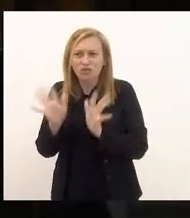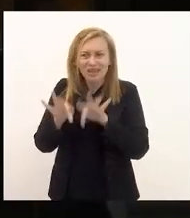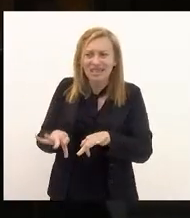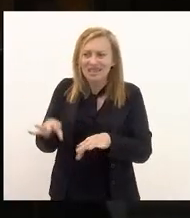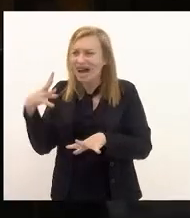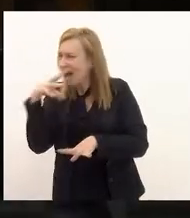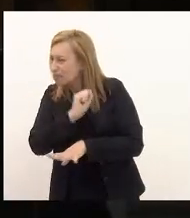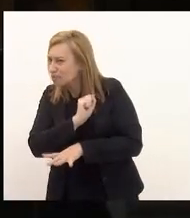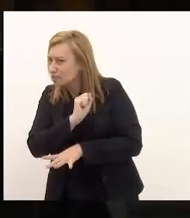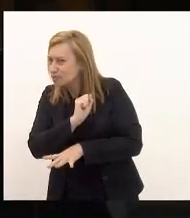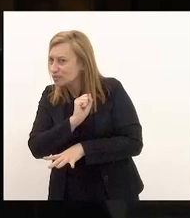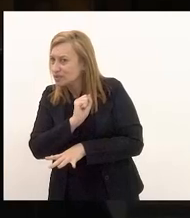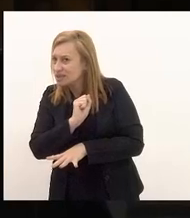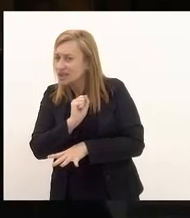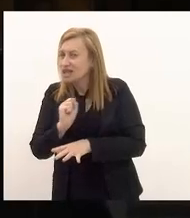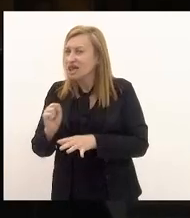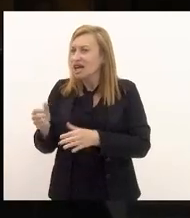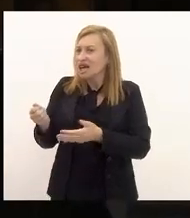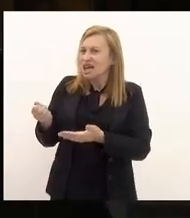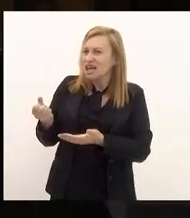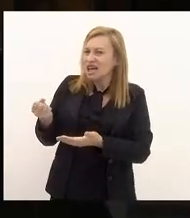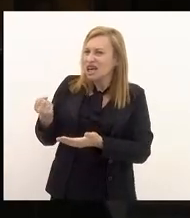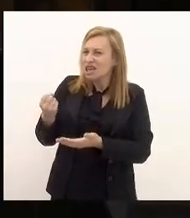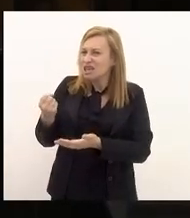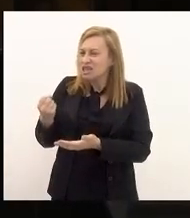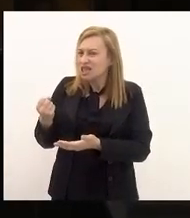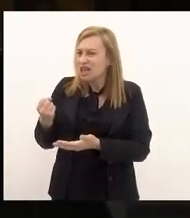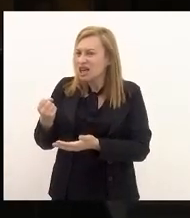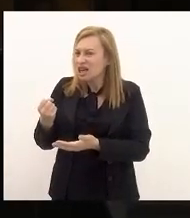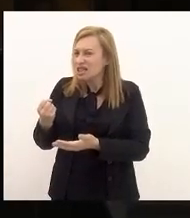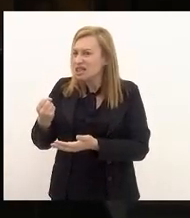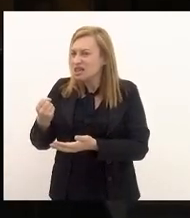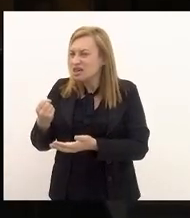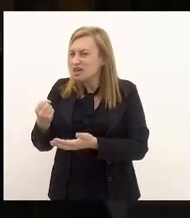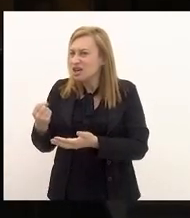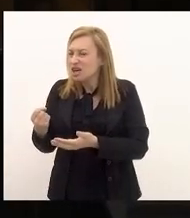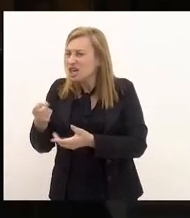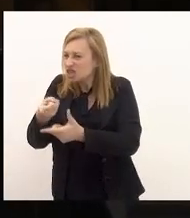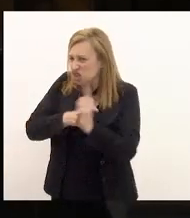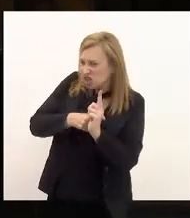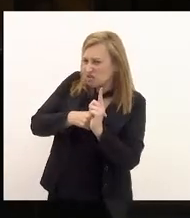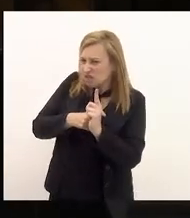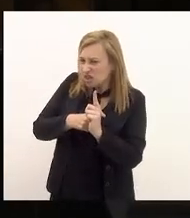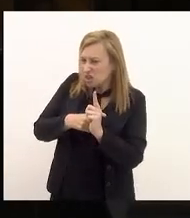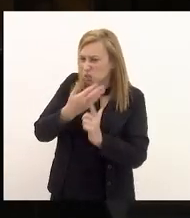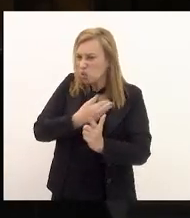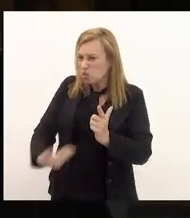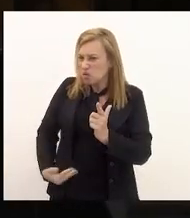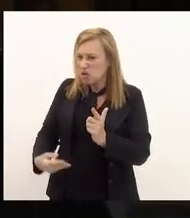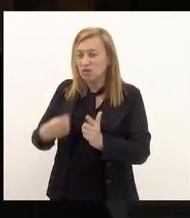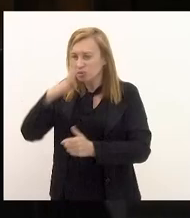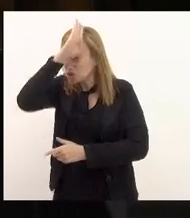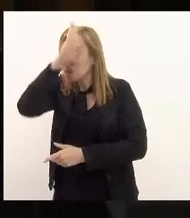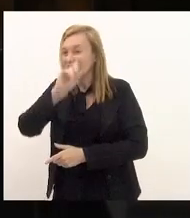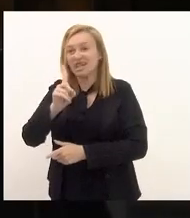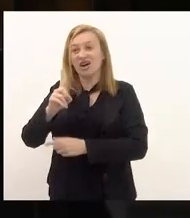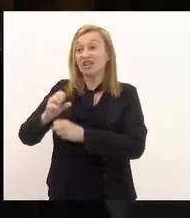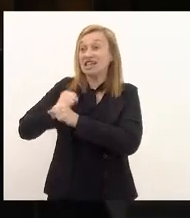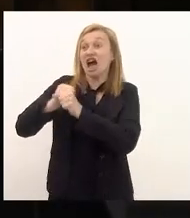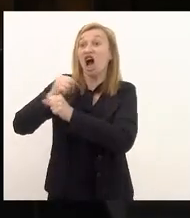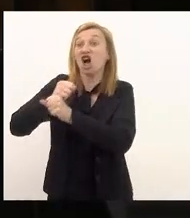dia essa conta essa conta não é do governo Bolsonaro é uma conta que se arrasta talvez há mais de uma década